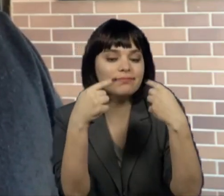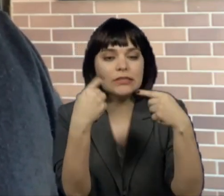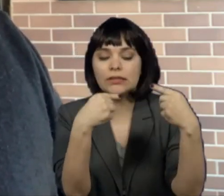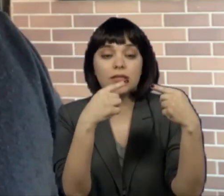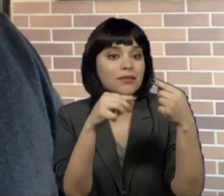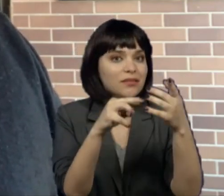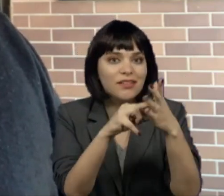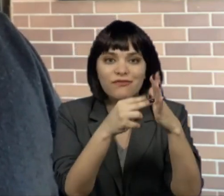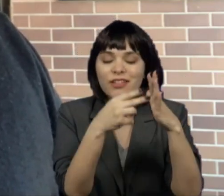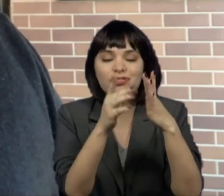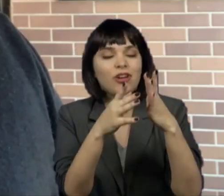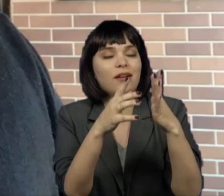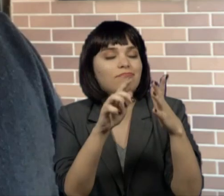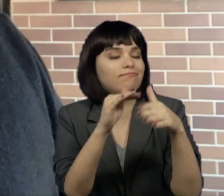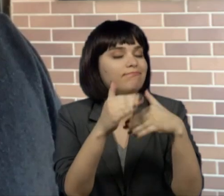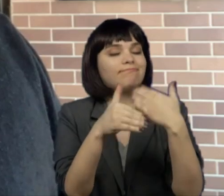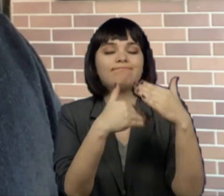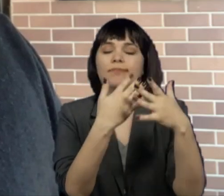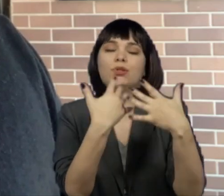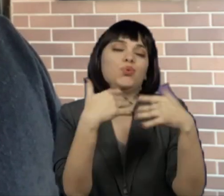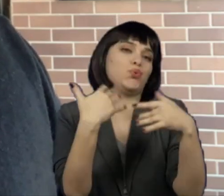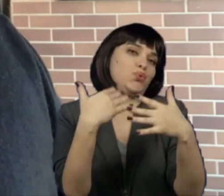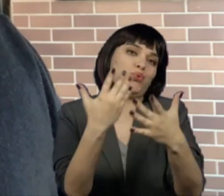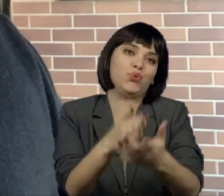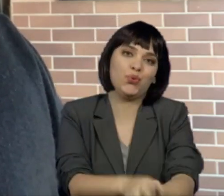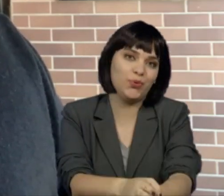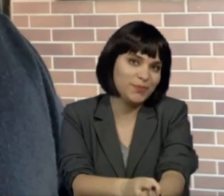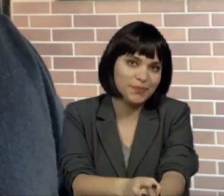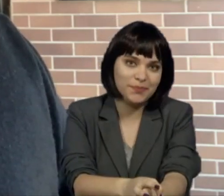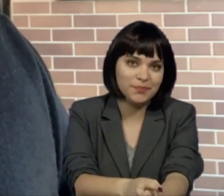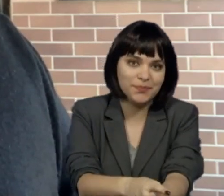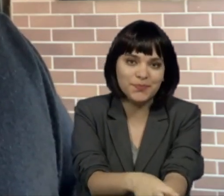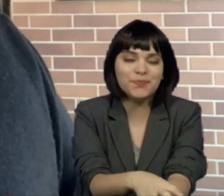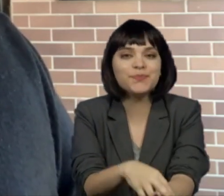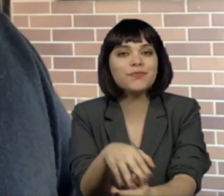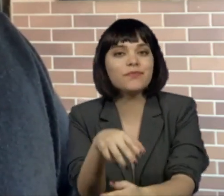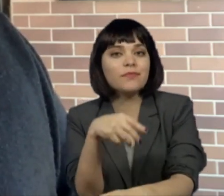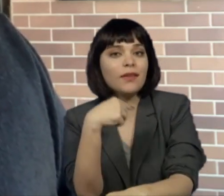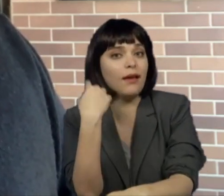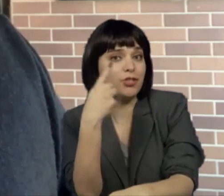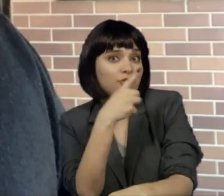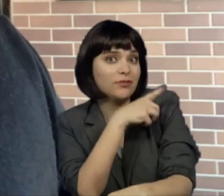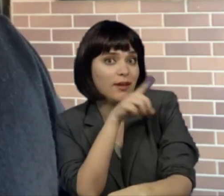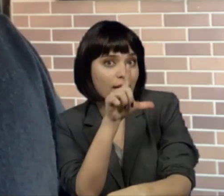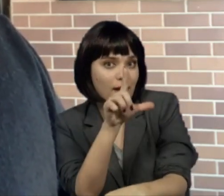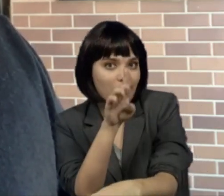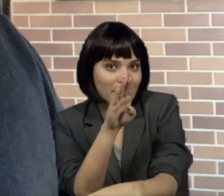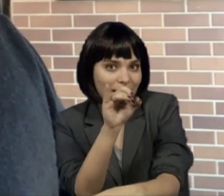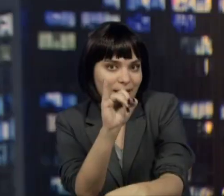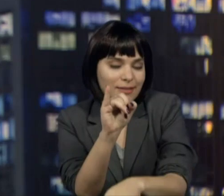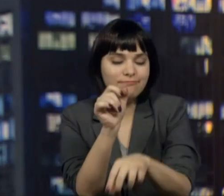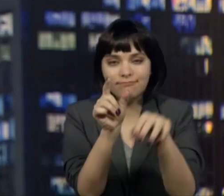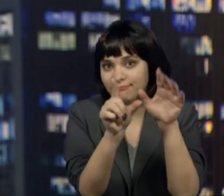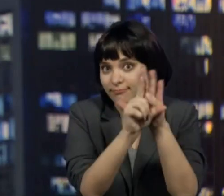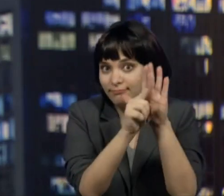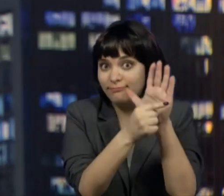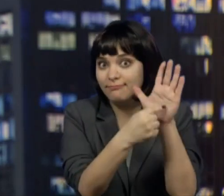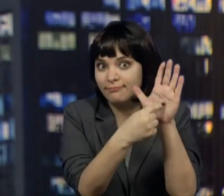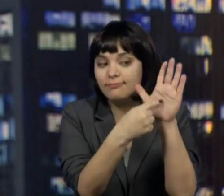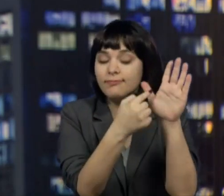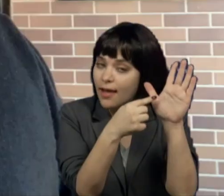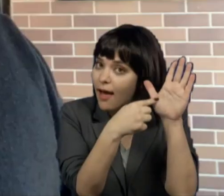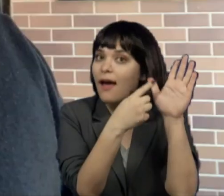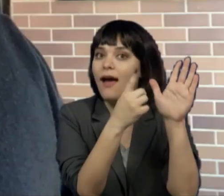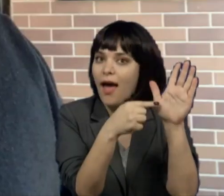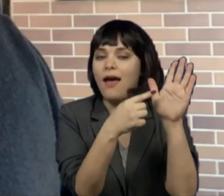é um avanço gigantesco. A gente tem uma lei hoje em dia, a Lei Brasileira de Inclusão. A gente tem